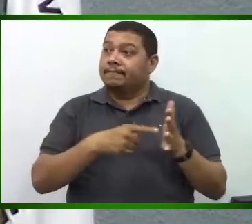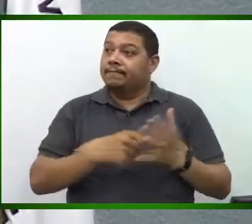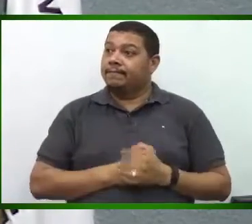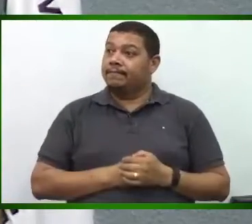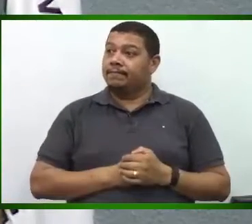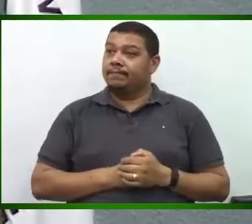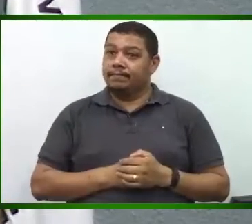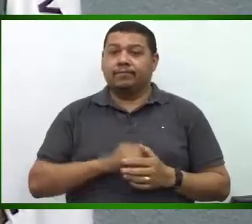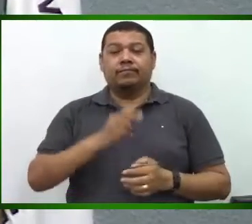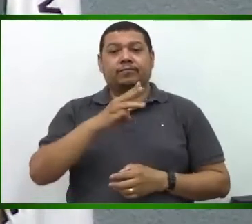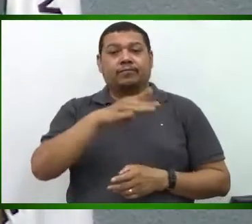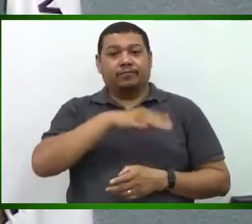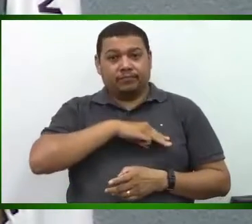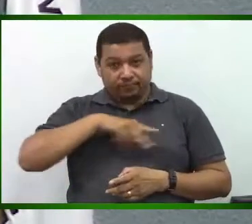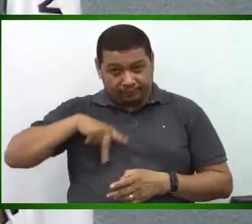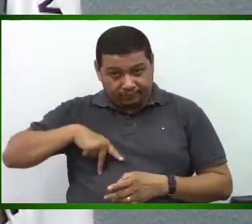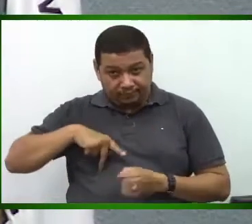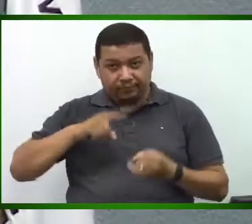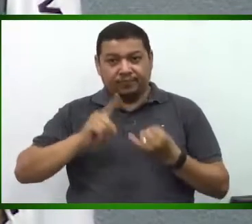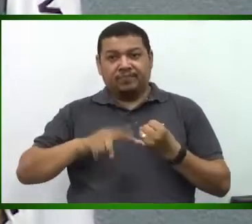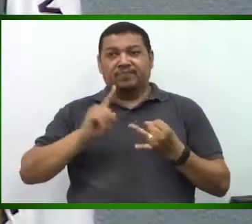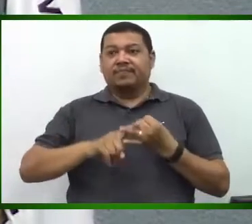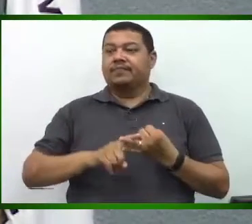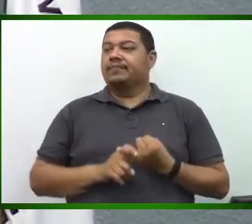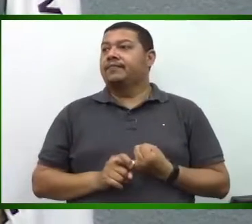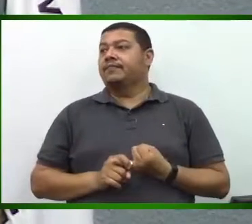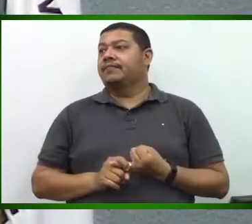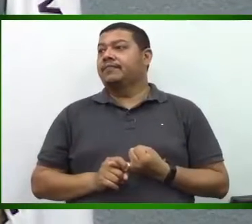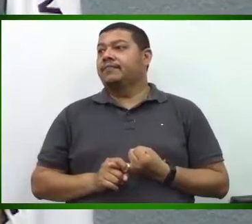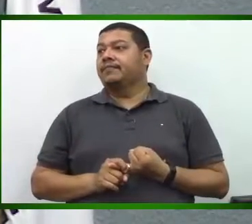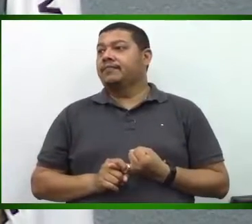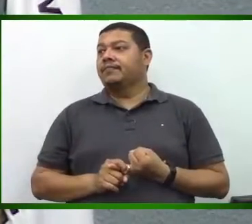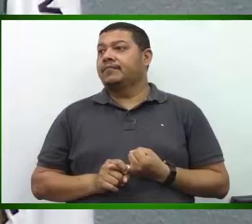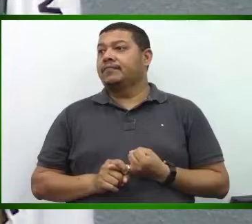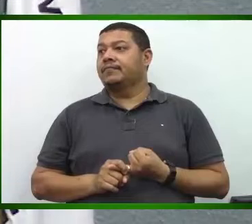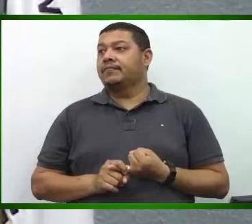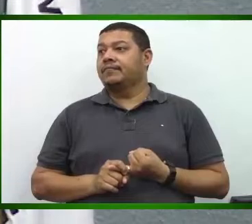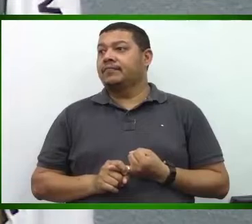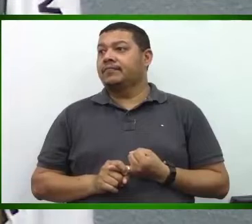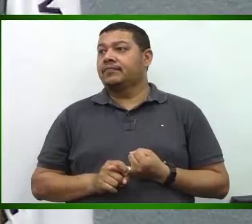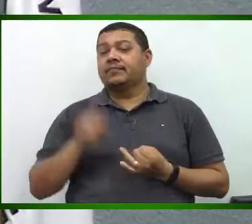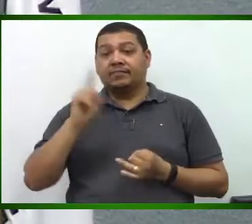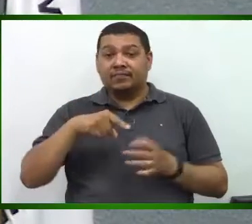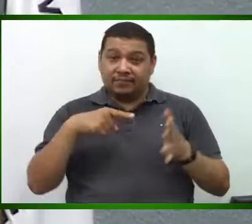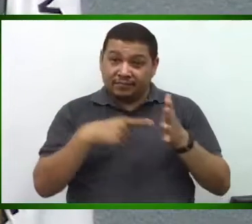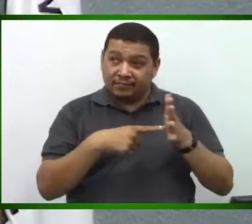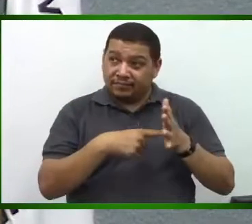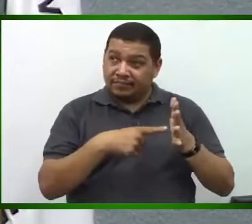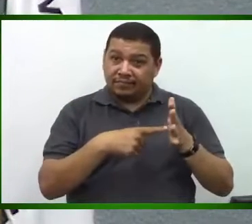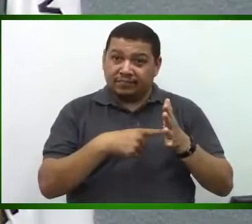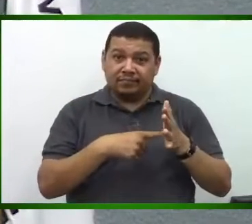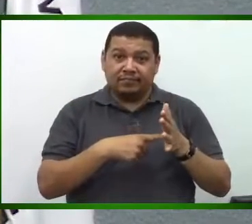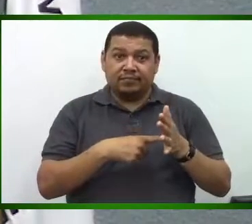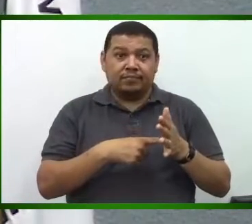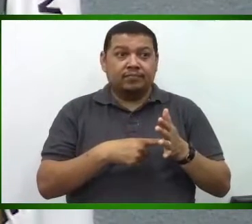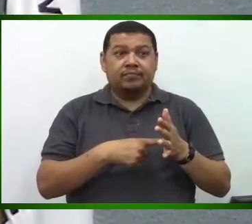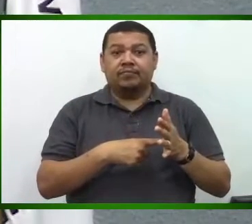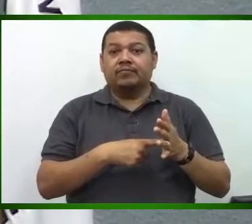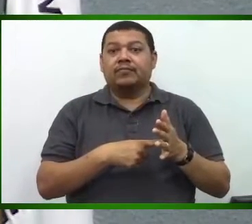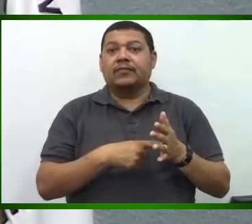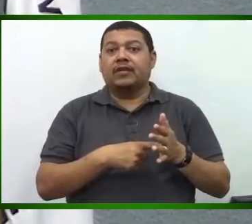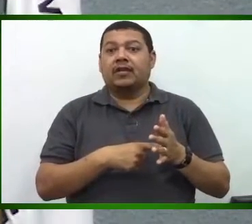Ministério Público, são coisas, denúncias infundadas.